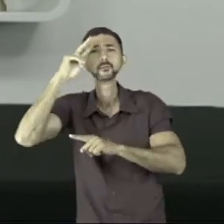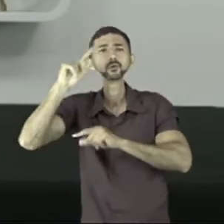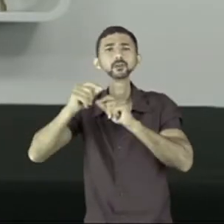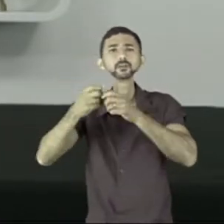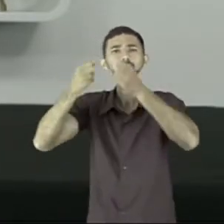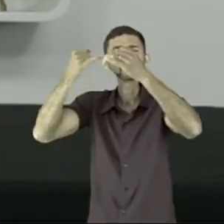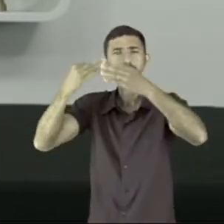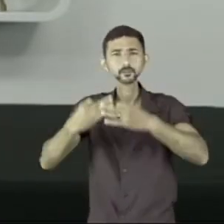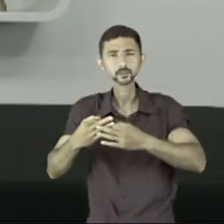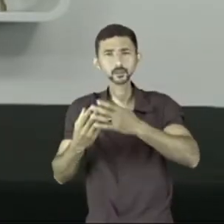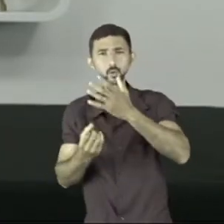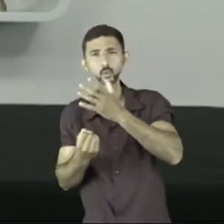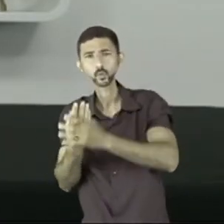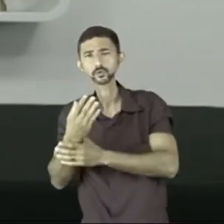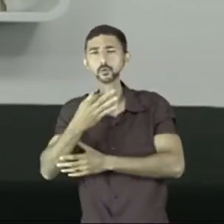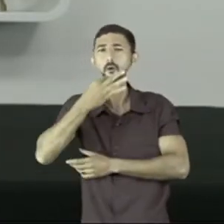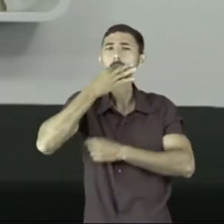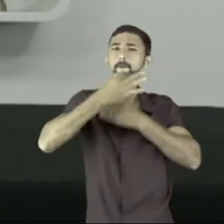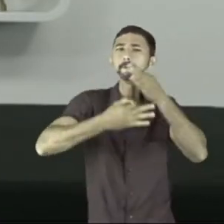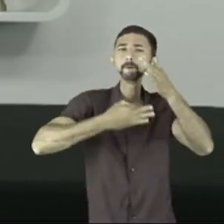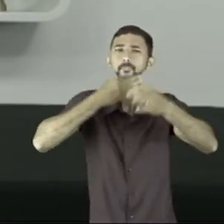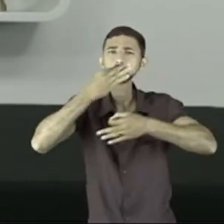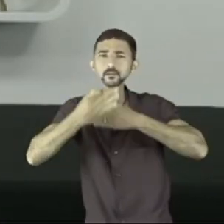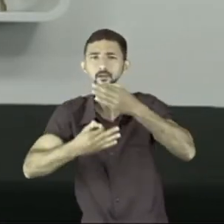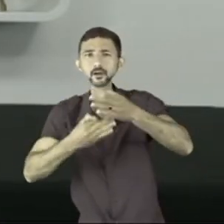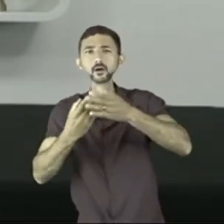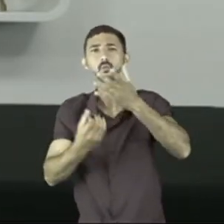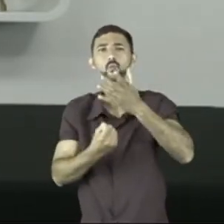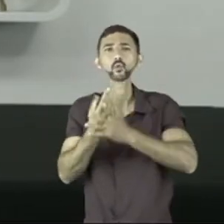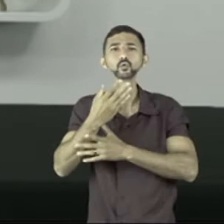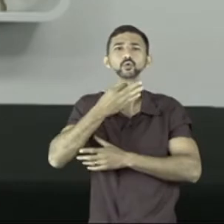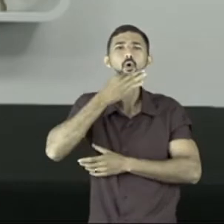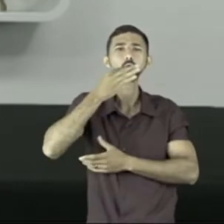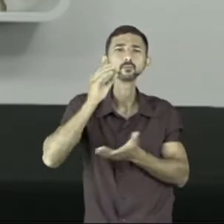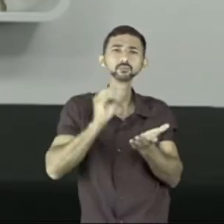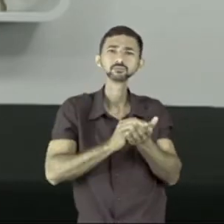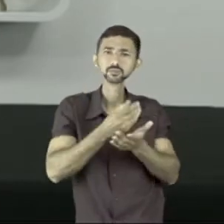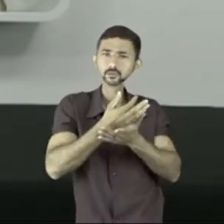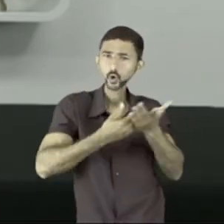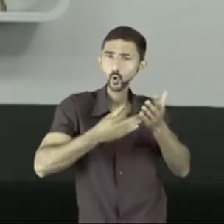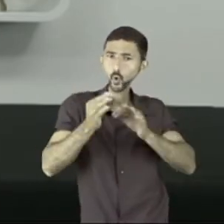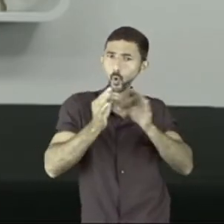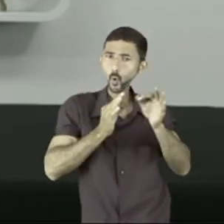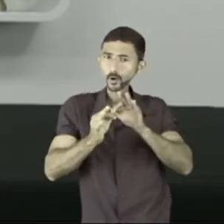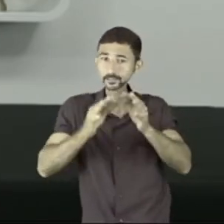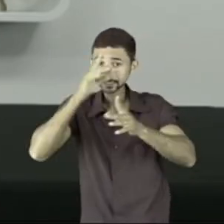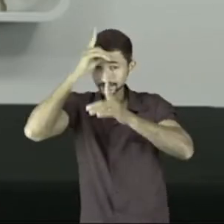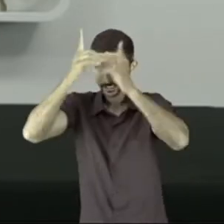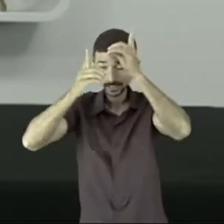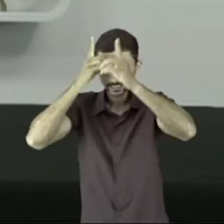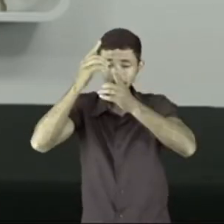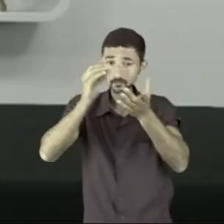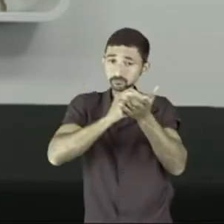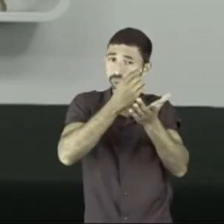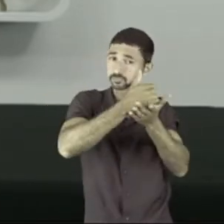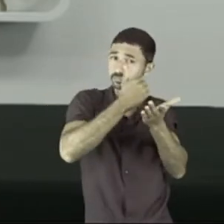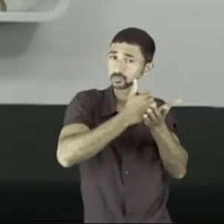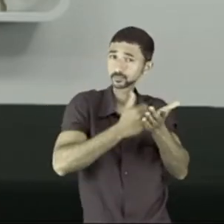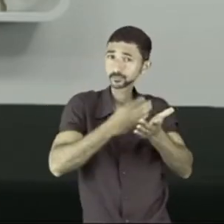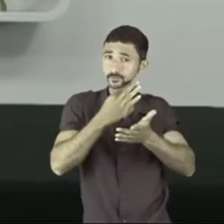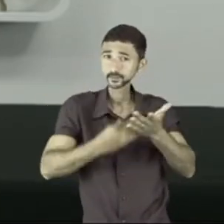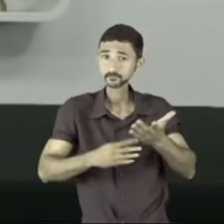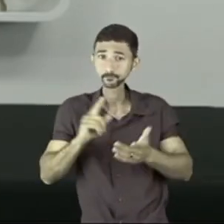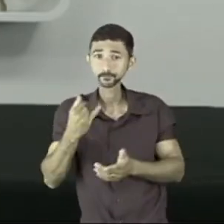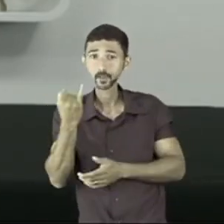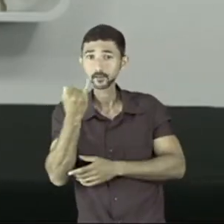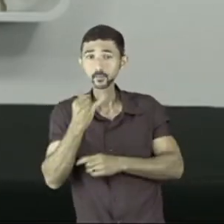nós falamos de construção da opinião, construção do argumento e organização das ideias, é importante,